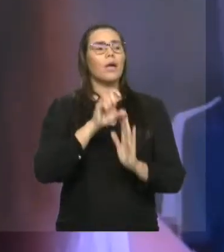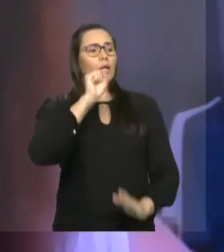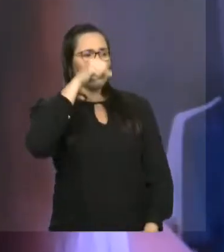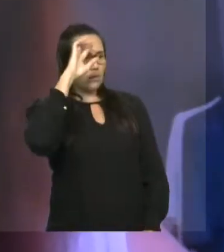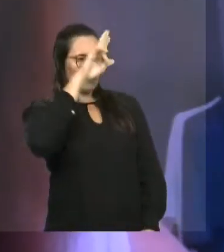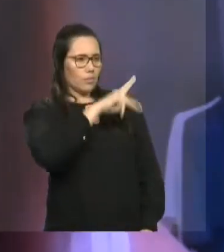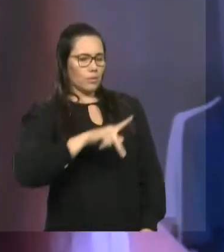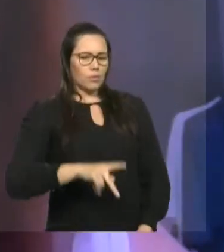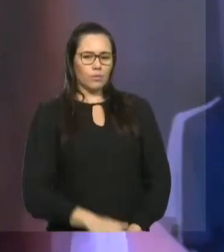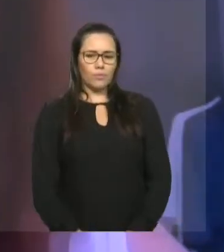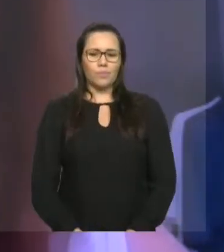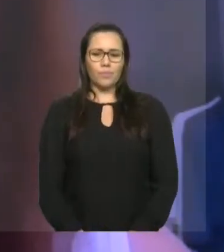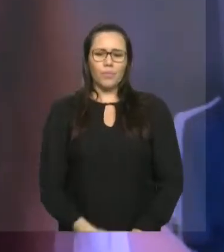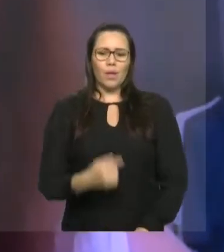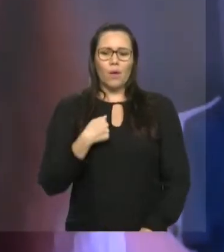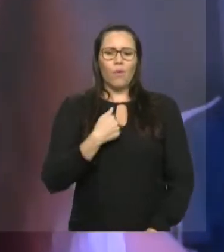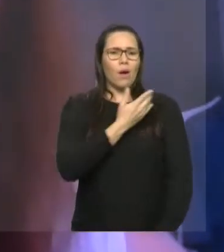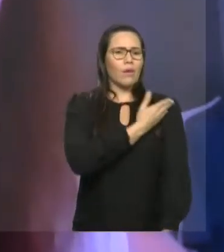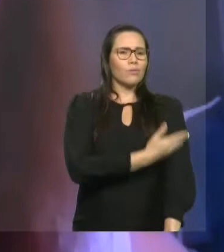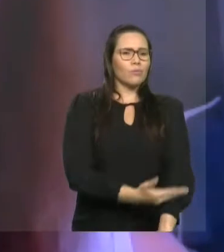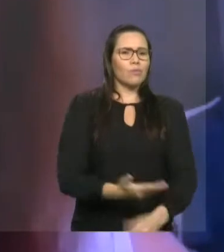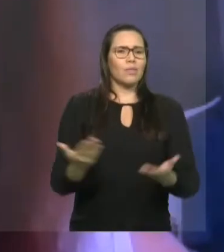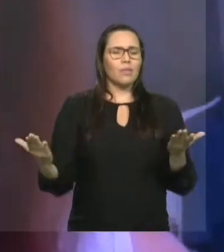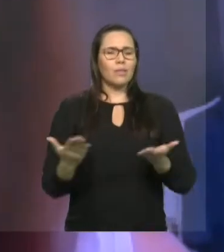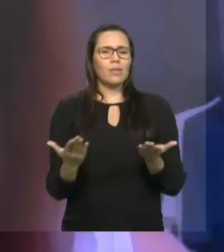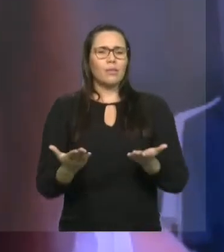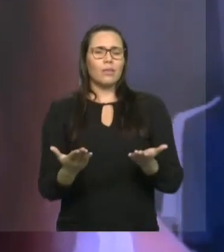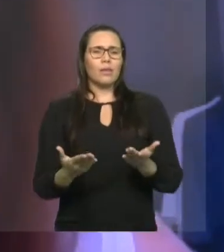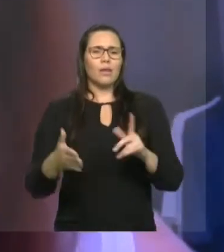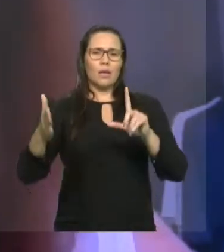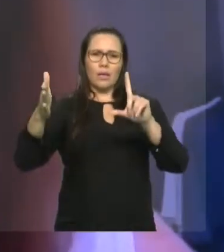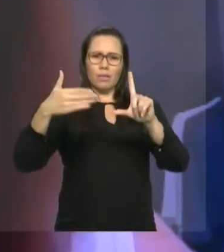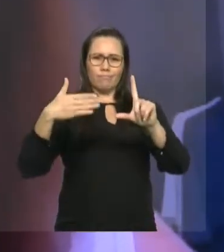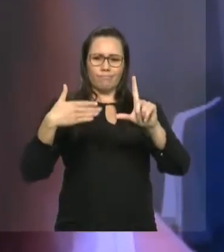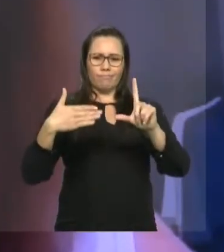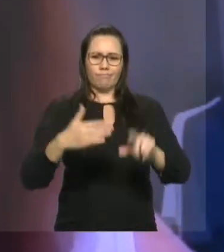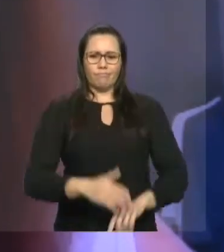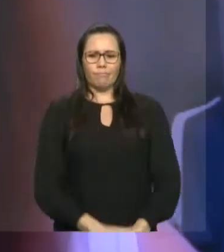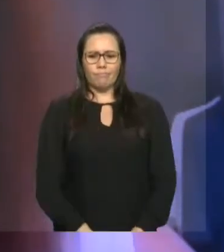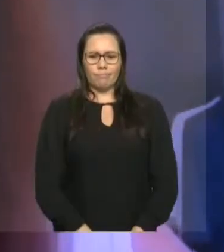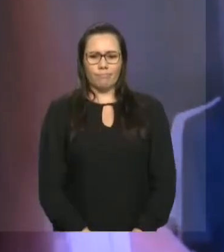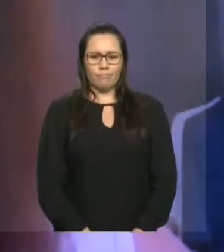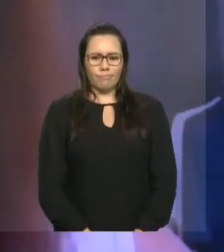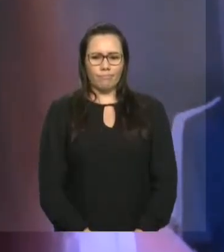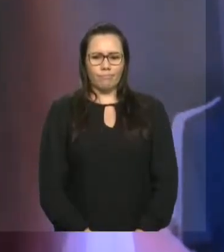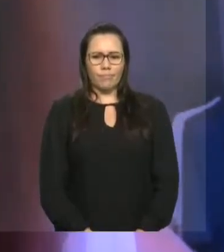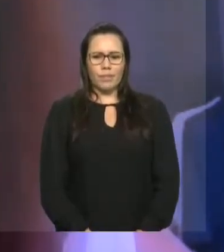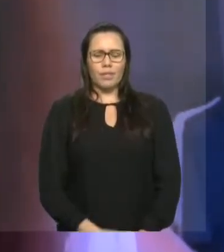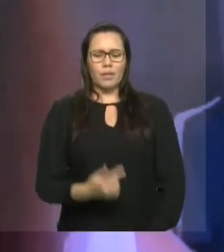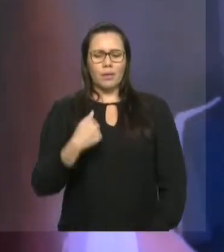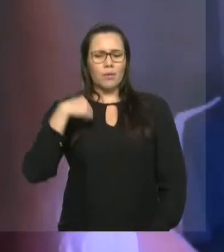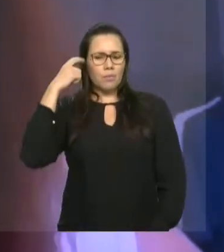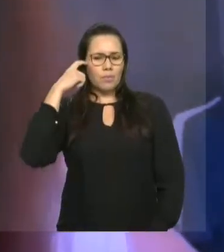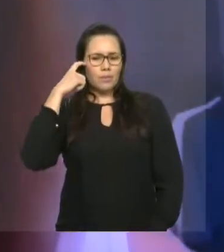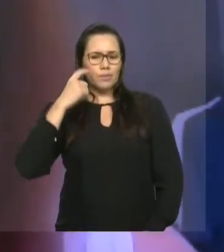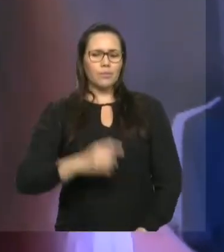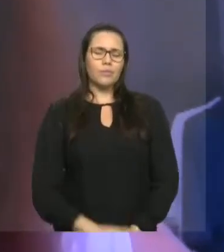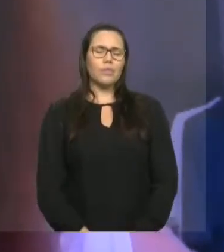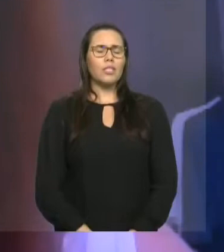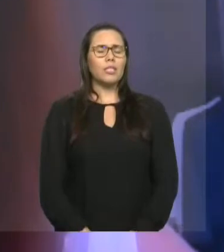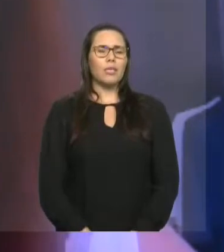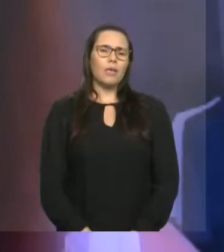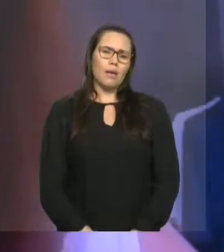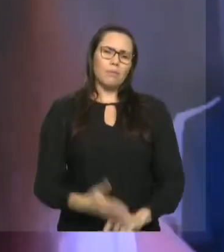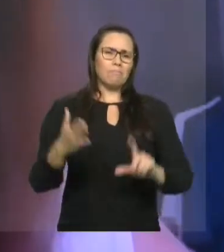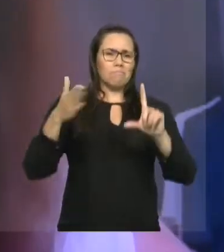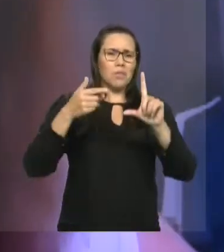virtual, né? É lógico que na próxima semana vamos ter a nossa presencial, mas já está sendo agradável também, porque era muito